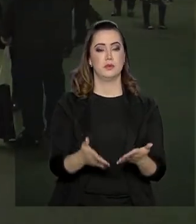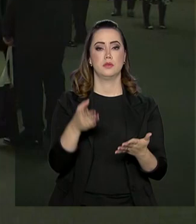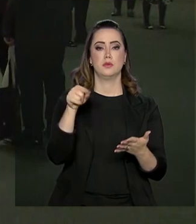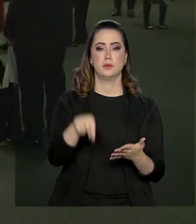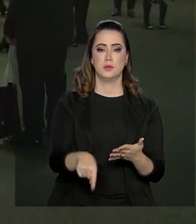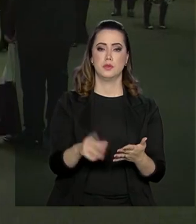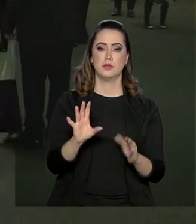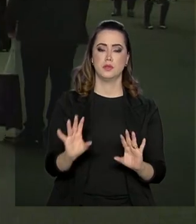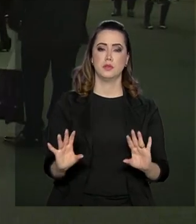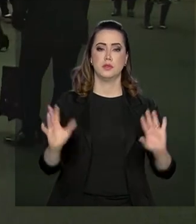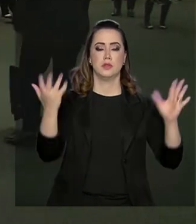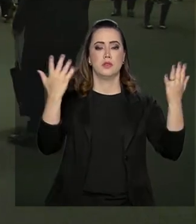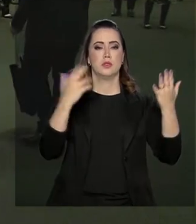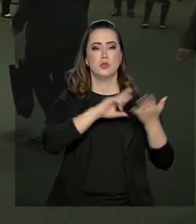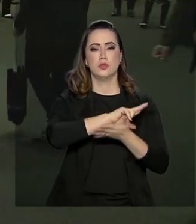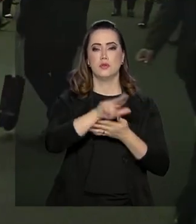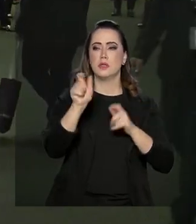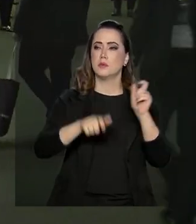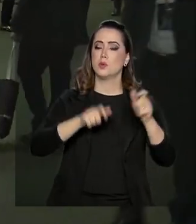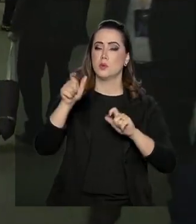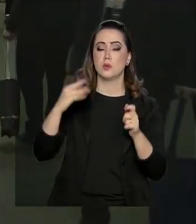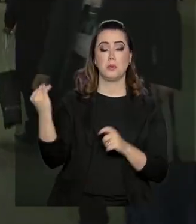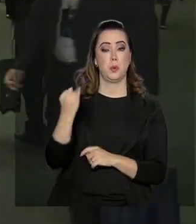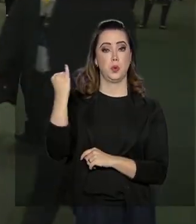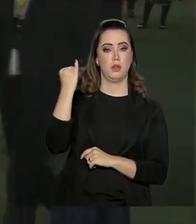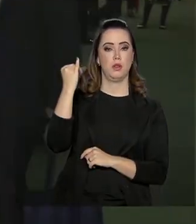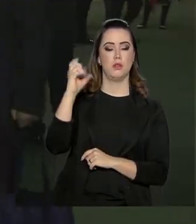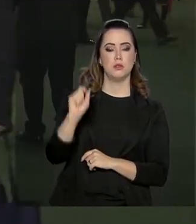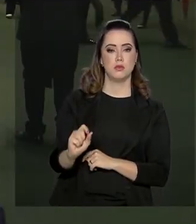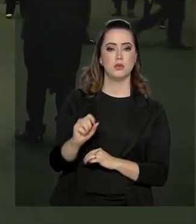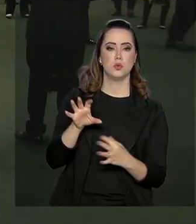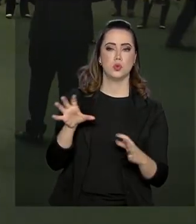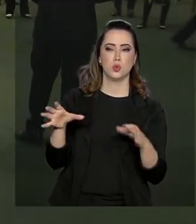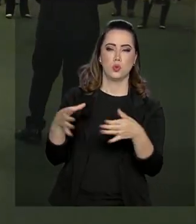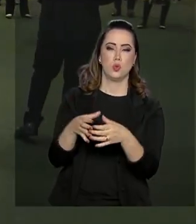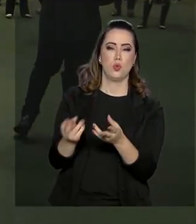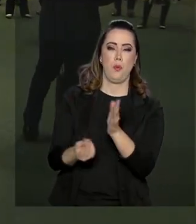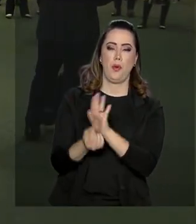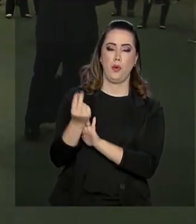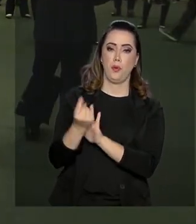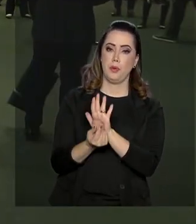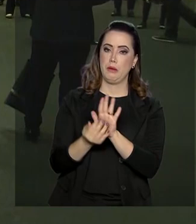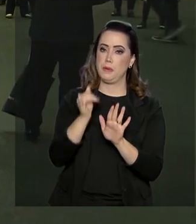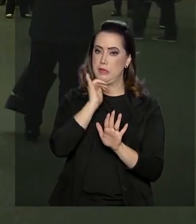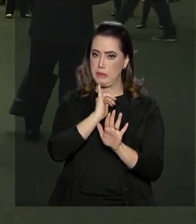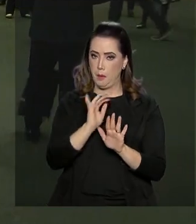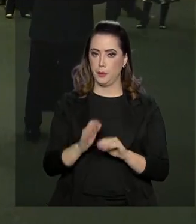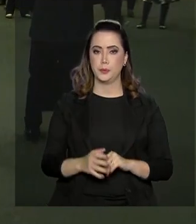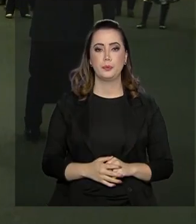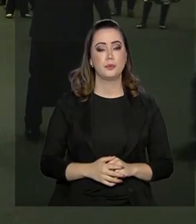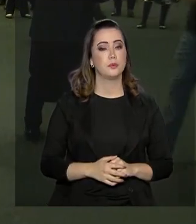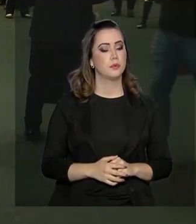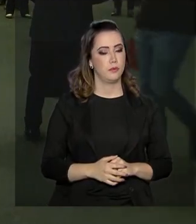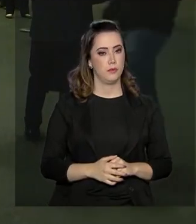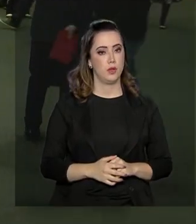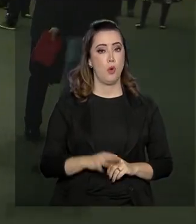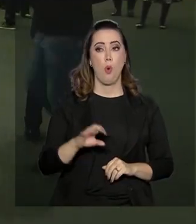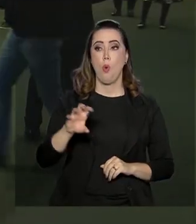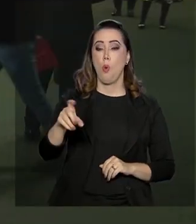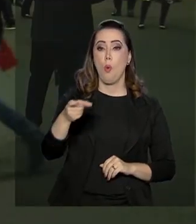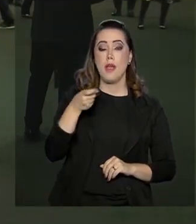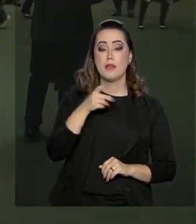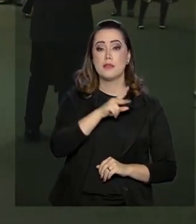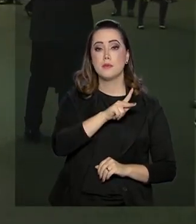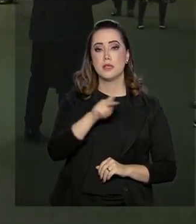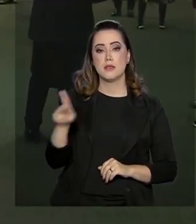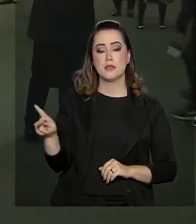deste evento muitas personalidades deste universo financeiro, como, por exemplo, o ex-presidente do